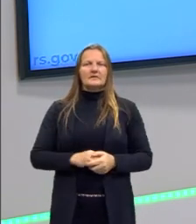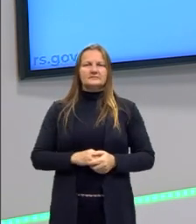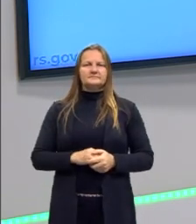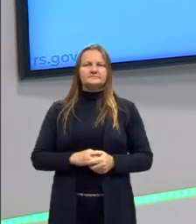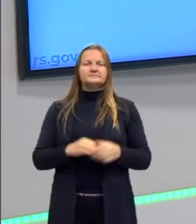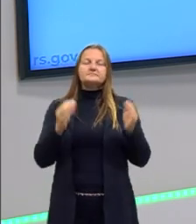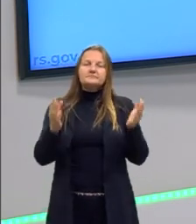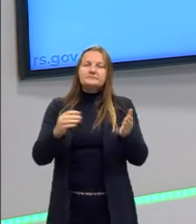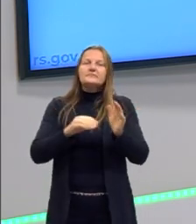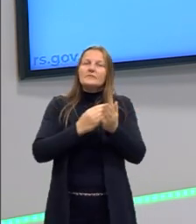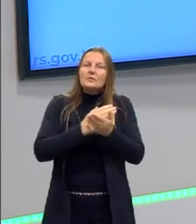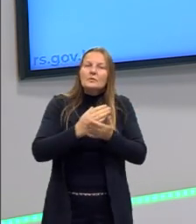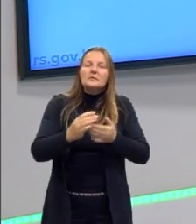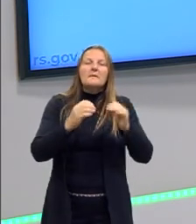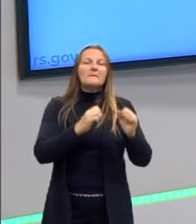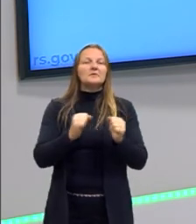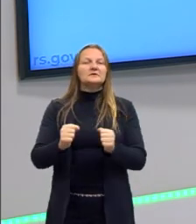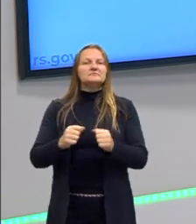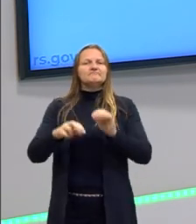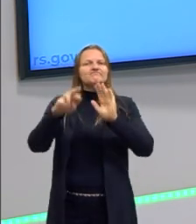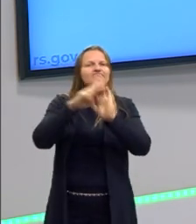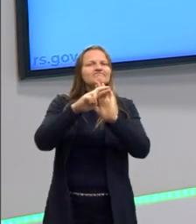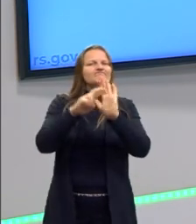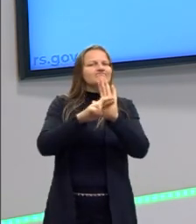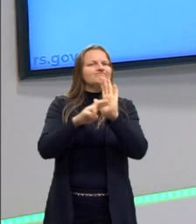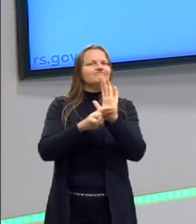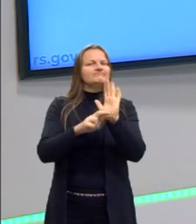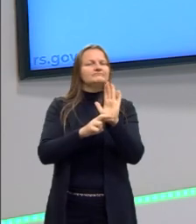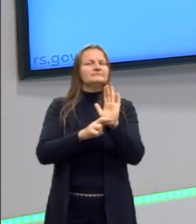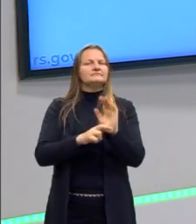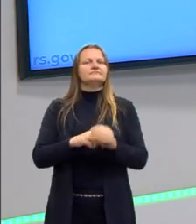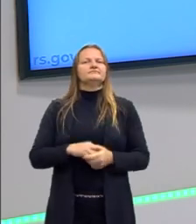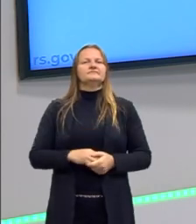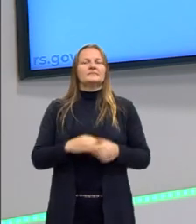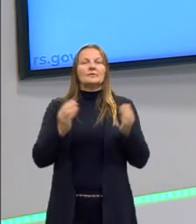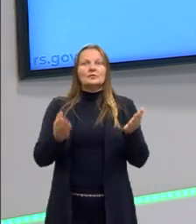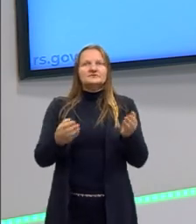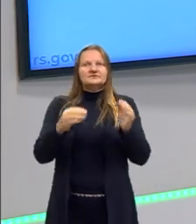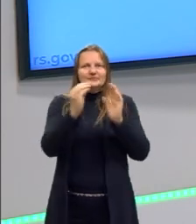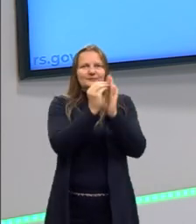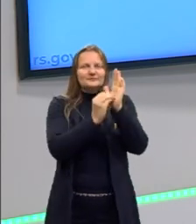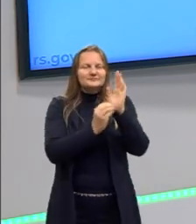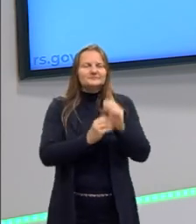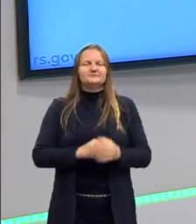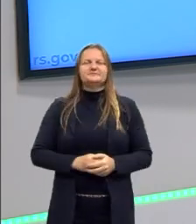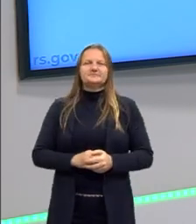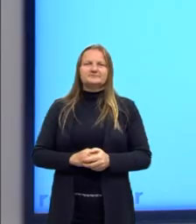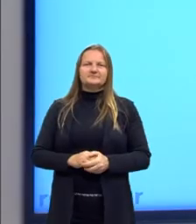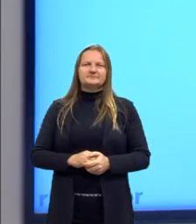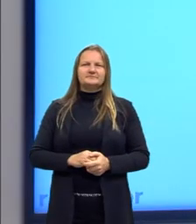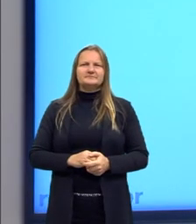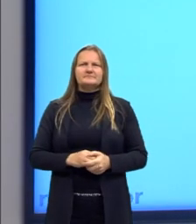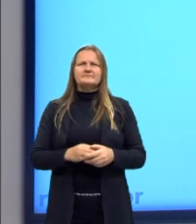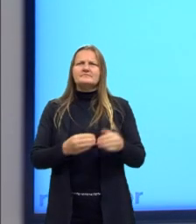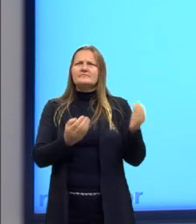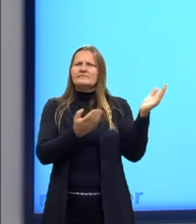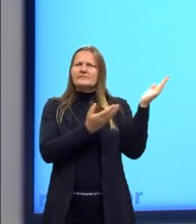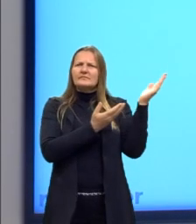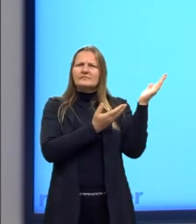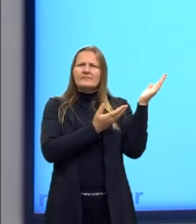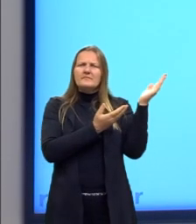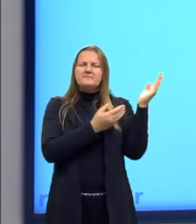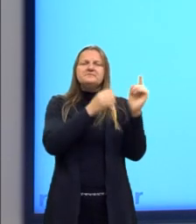das questões desse poder disciplinar que nós vamos ver na aula de hoje. Então, lá. Turma, a sociedade,